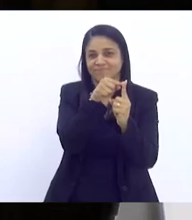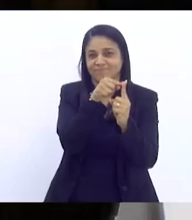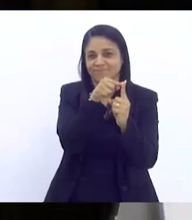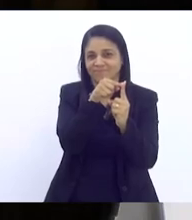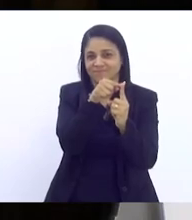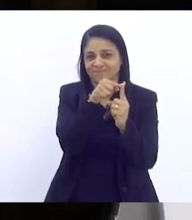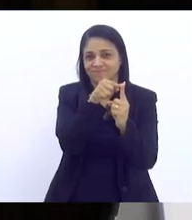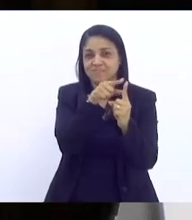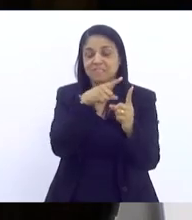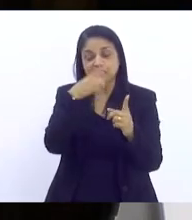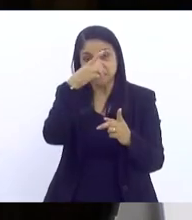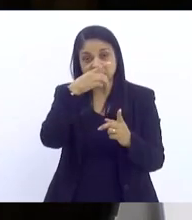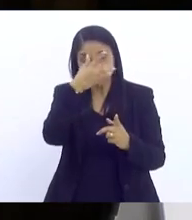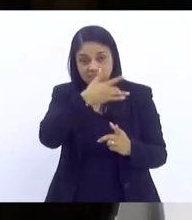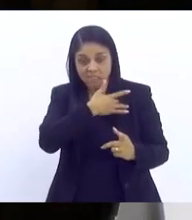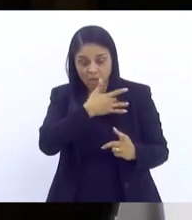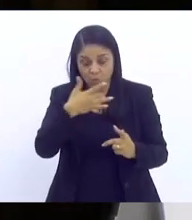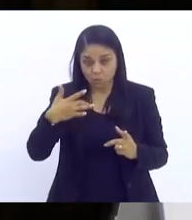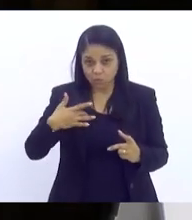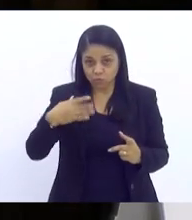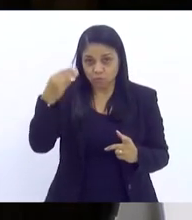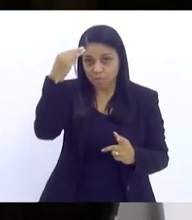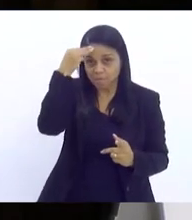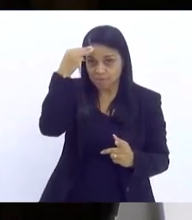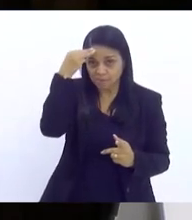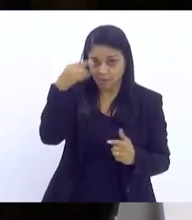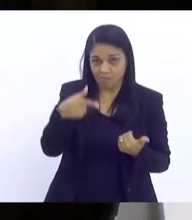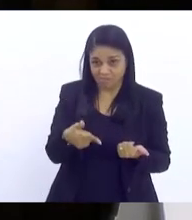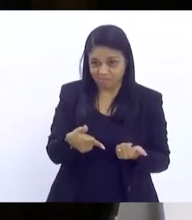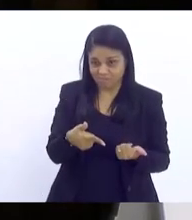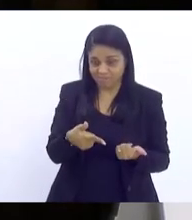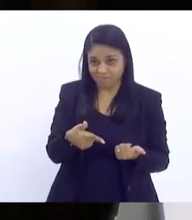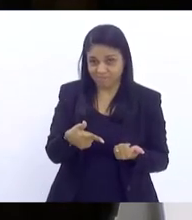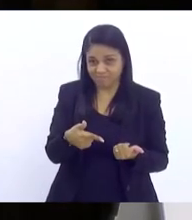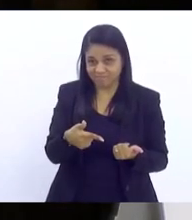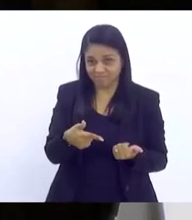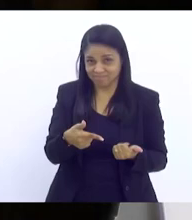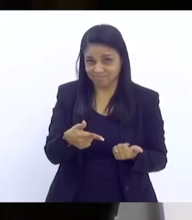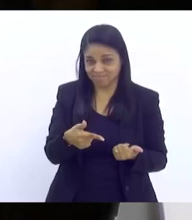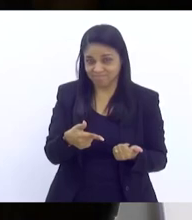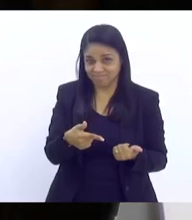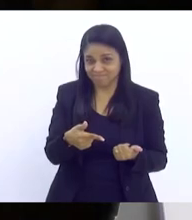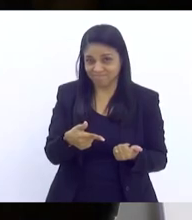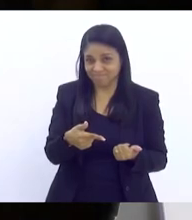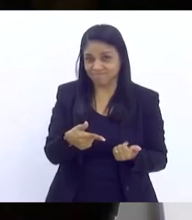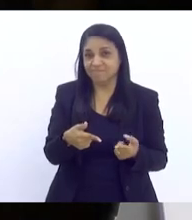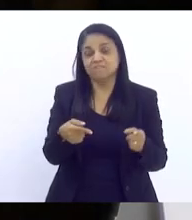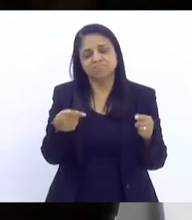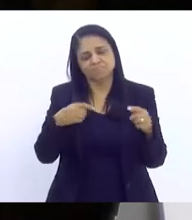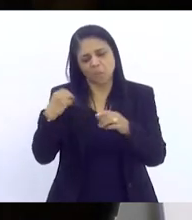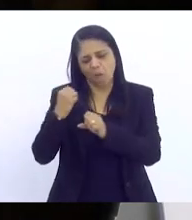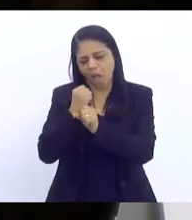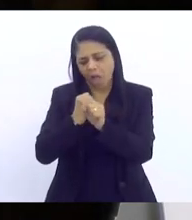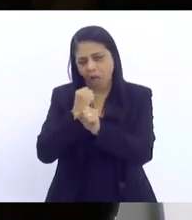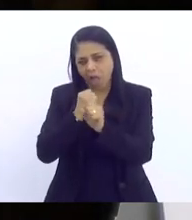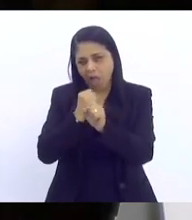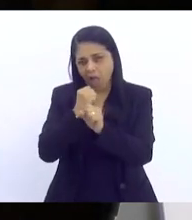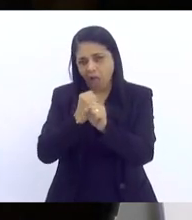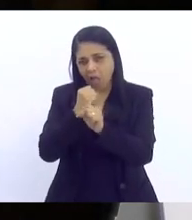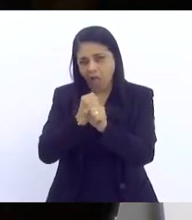e saúde mental também. Então, por muito tempo, a